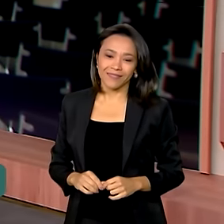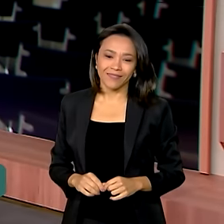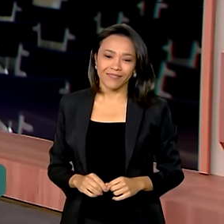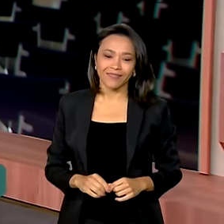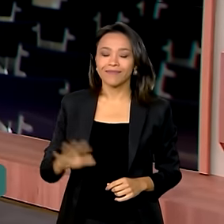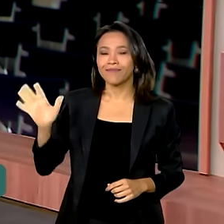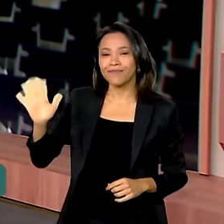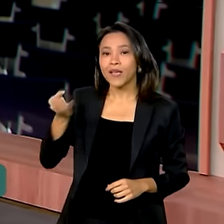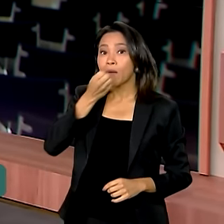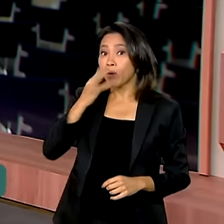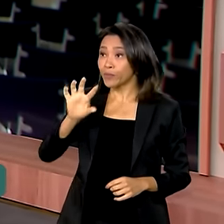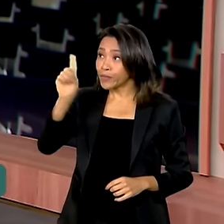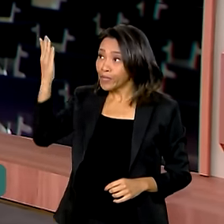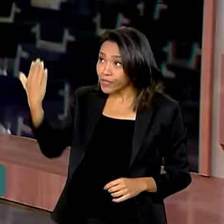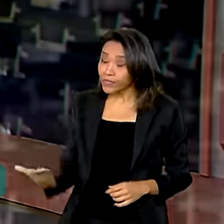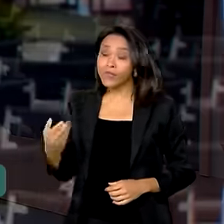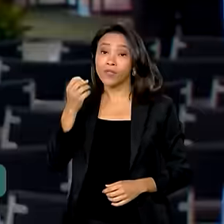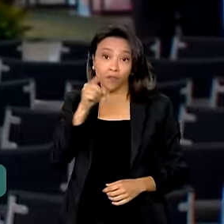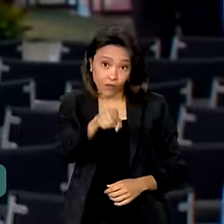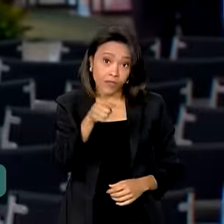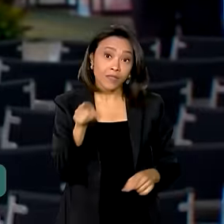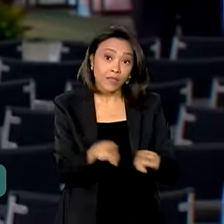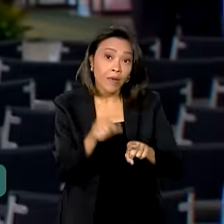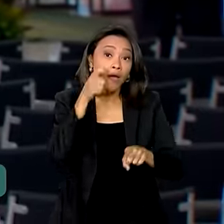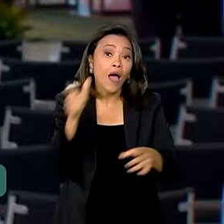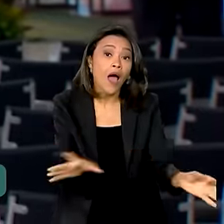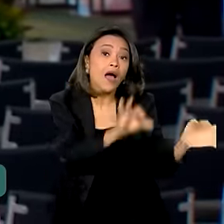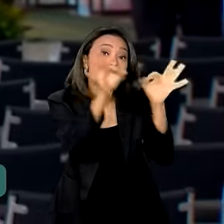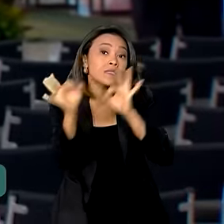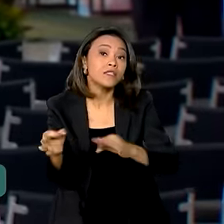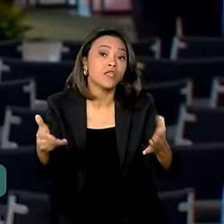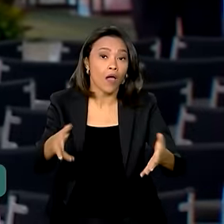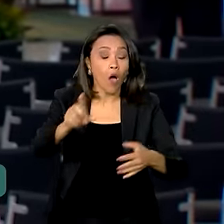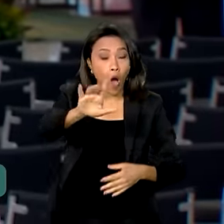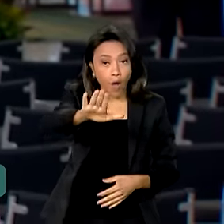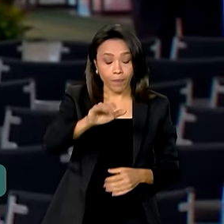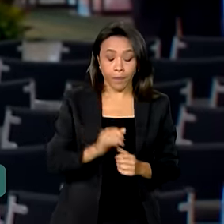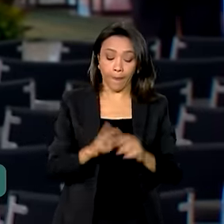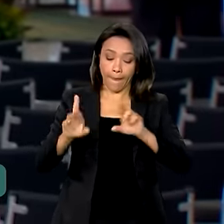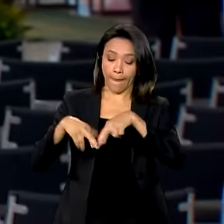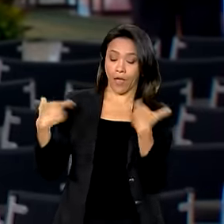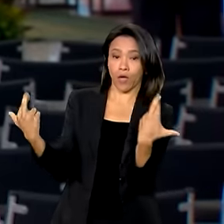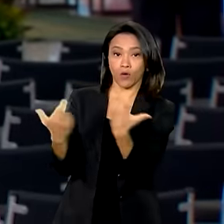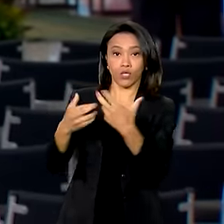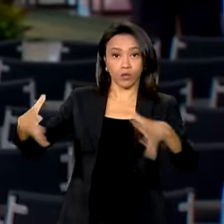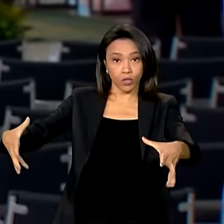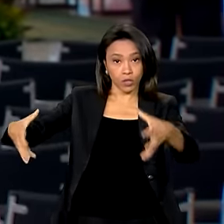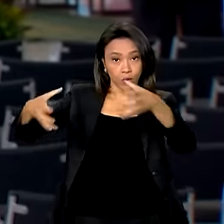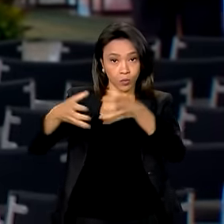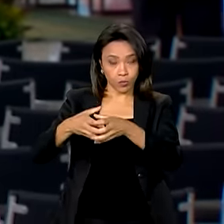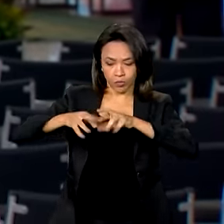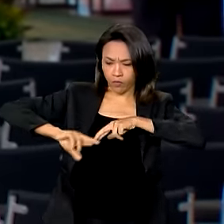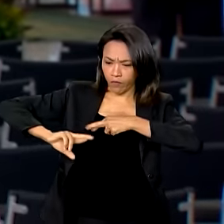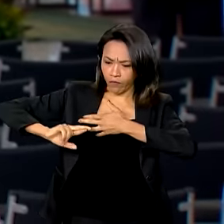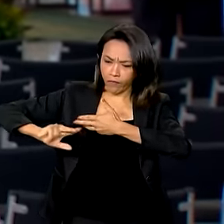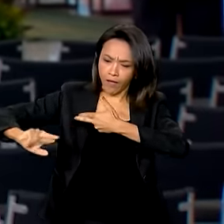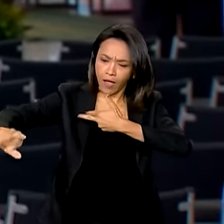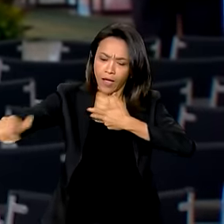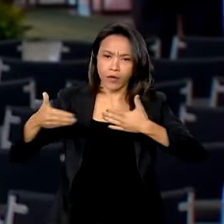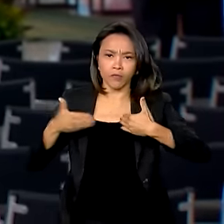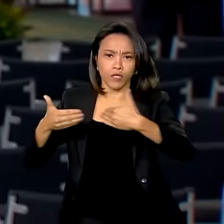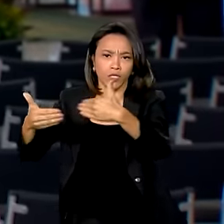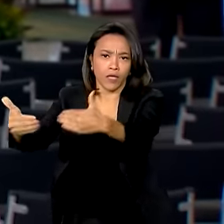Oi, Renata. Muito bom dia para você. Bom dia para você que acompanha o Brasil em Dia. É isso, a reunião do Comitê Interministerial para a Inclusão